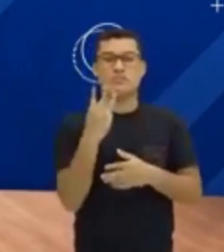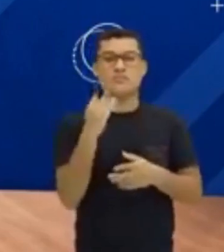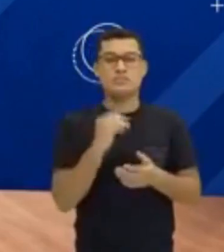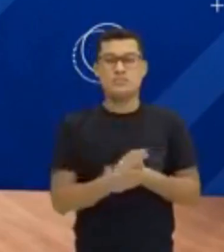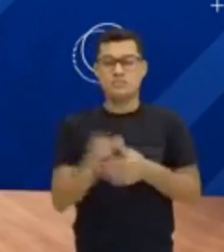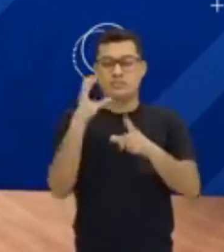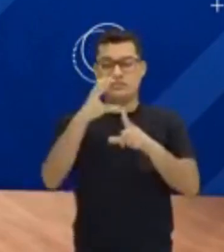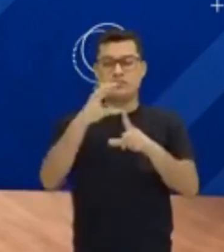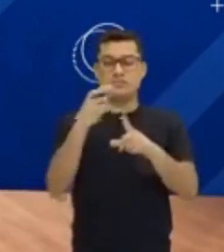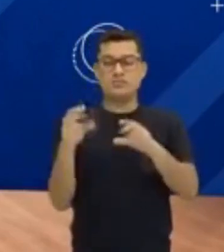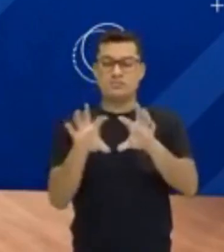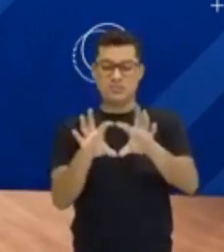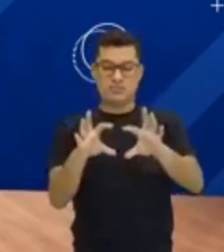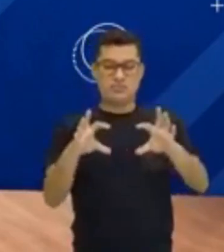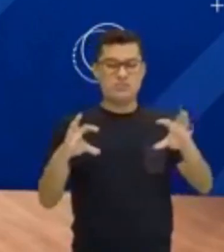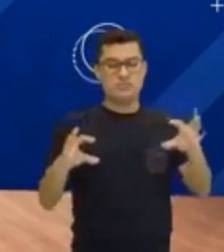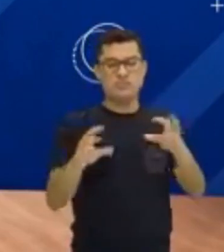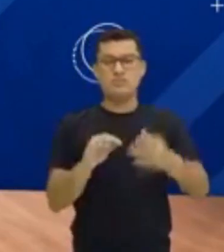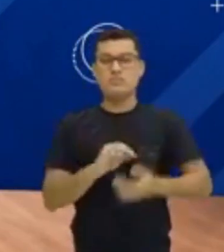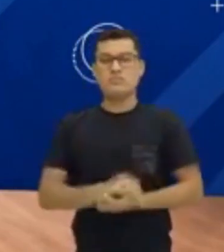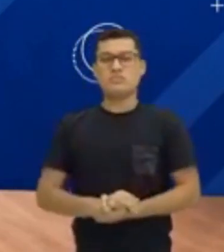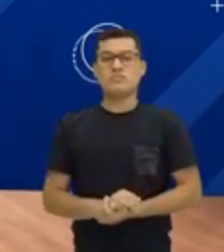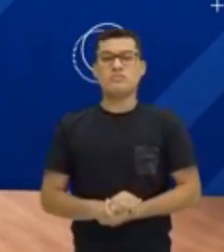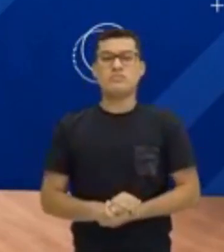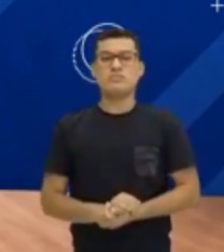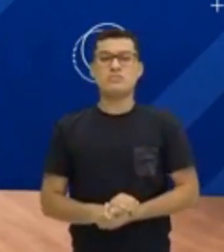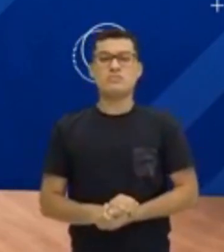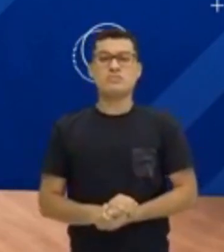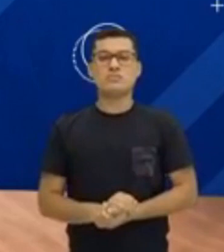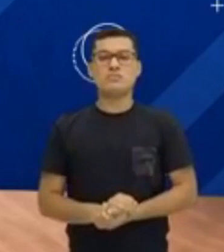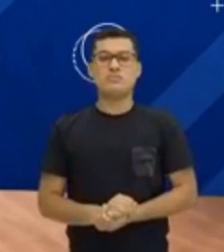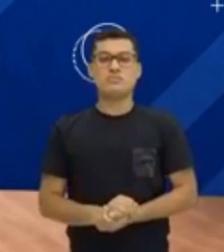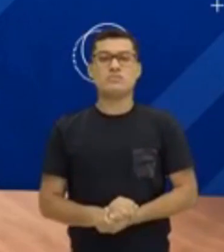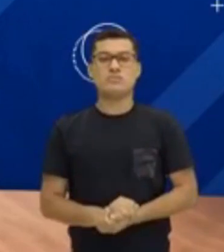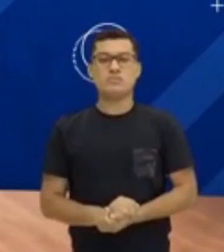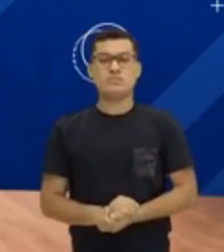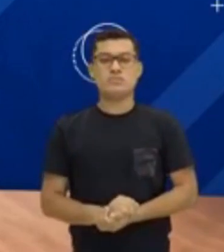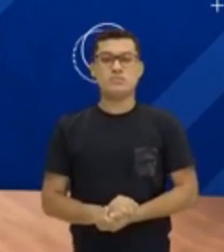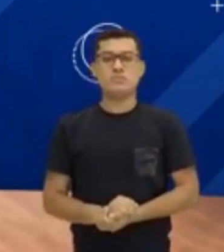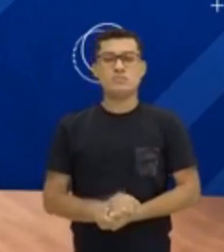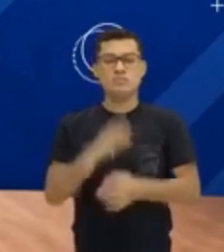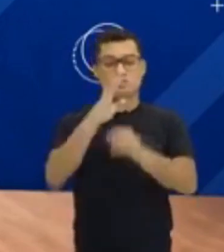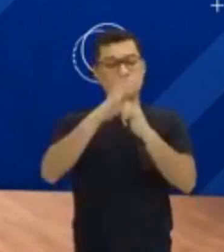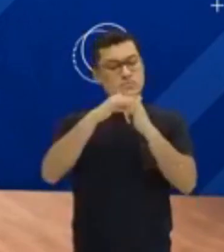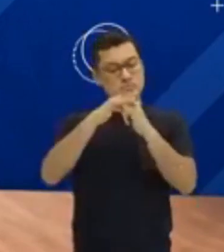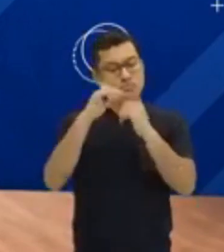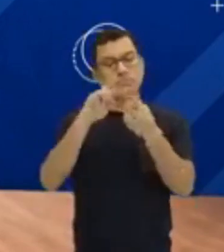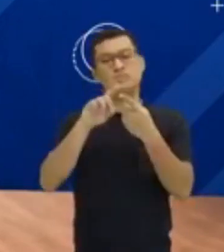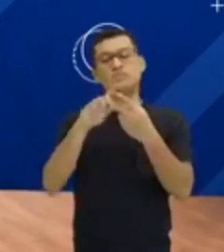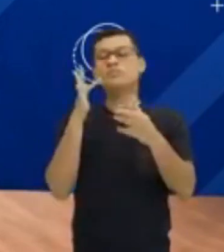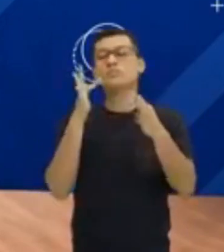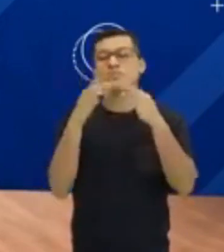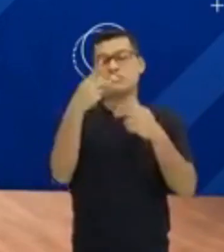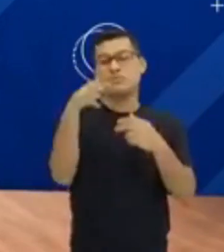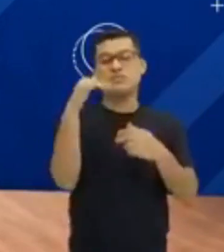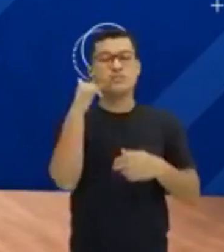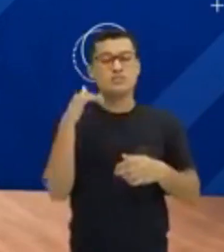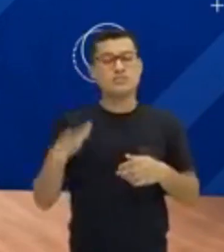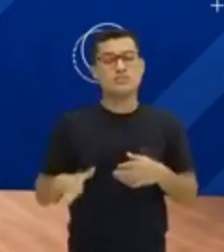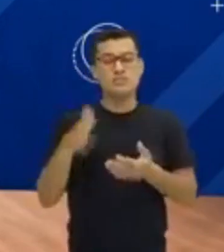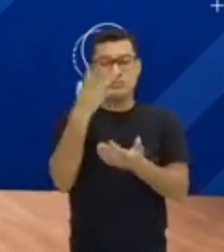no www.portalcultura.com.br, no YouTube ou pelo seu celular,